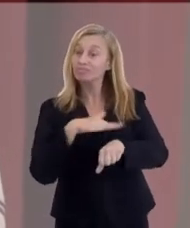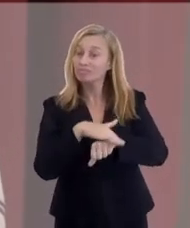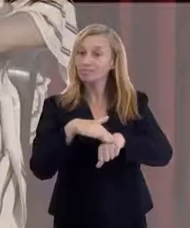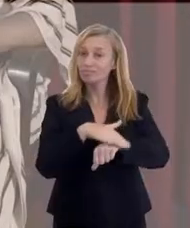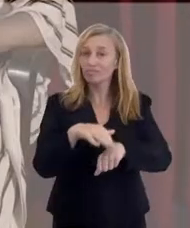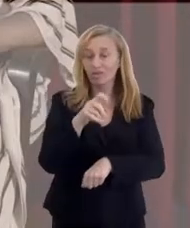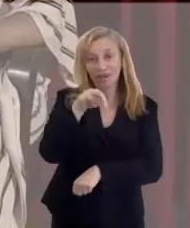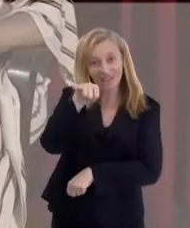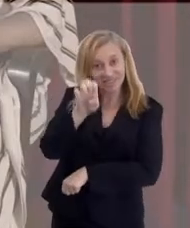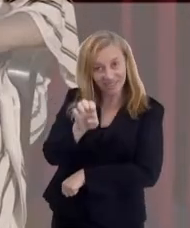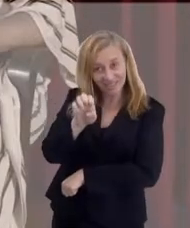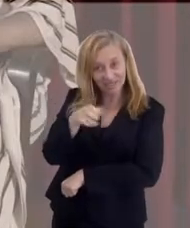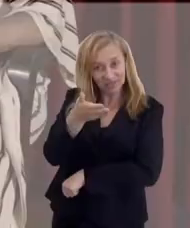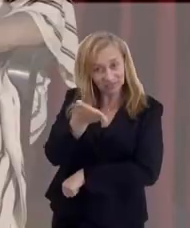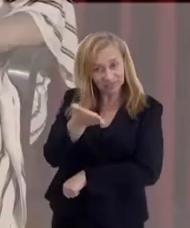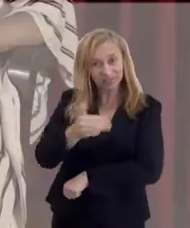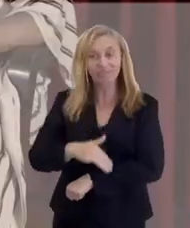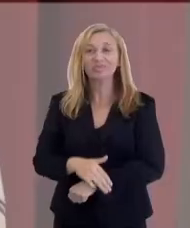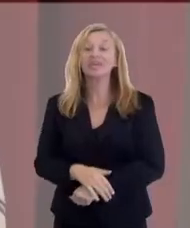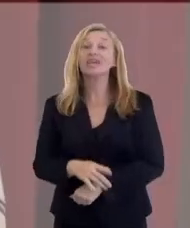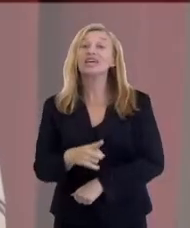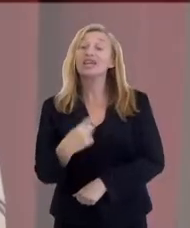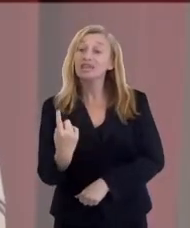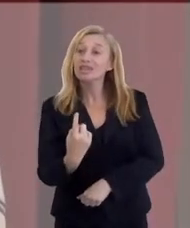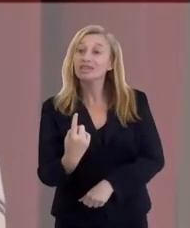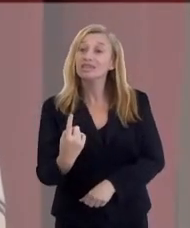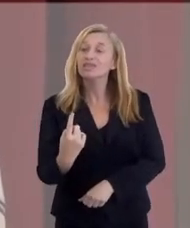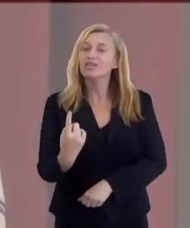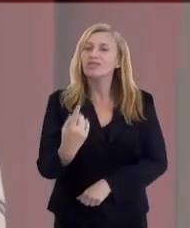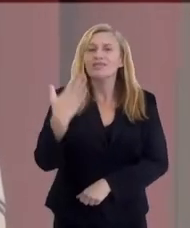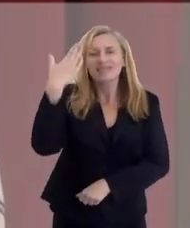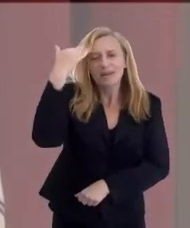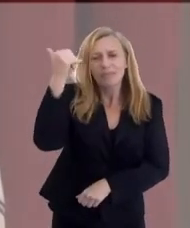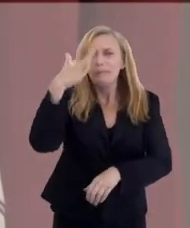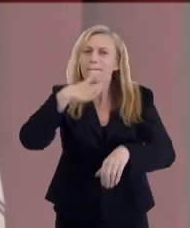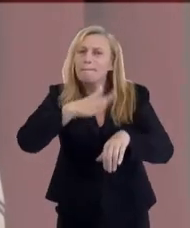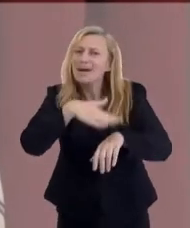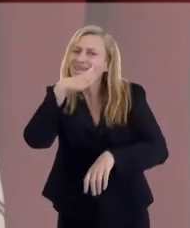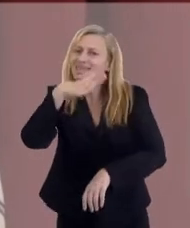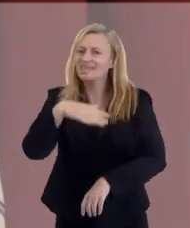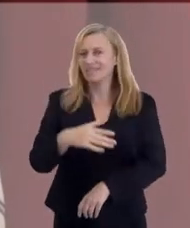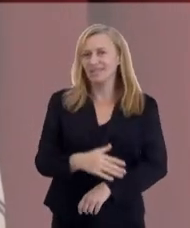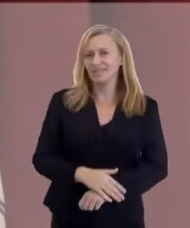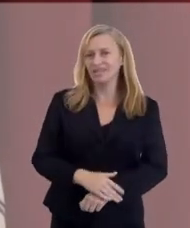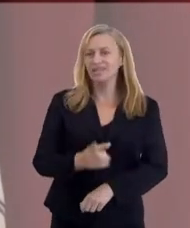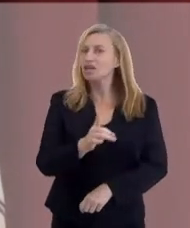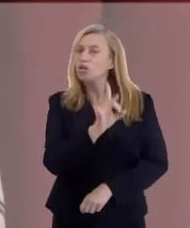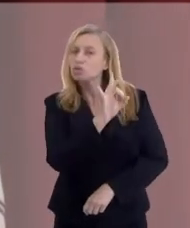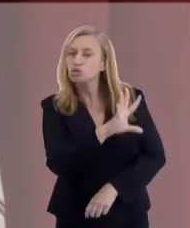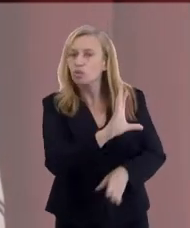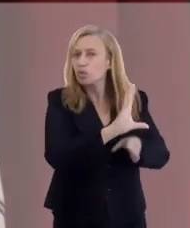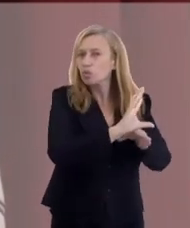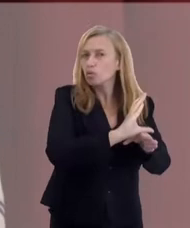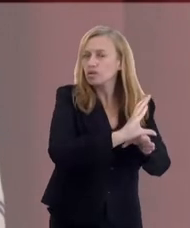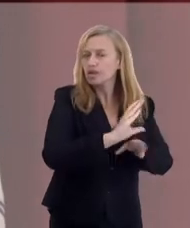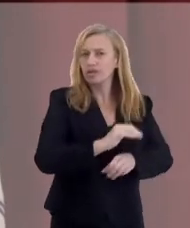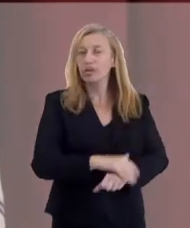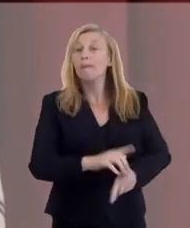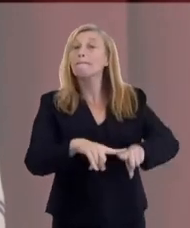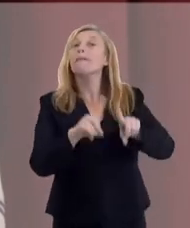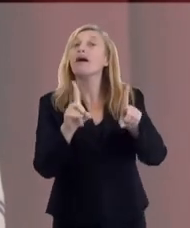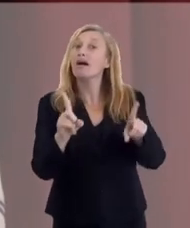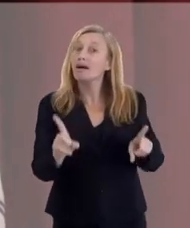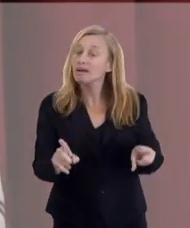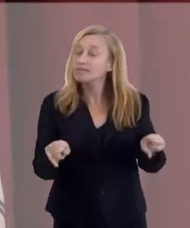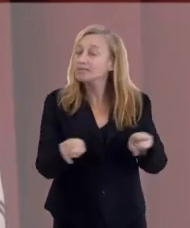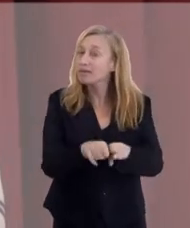conversar com Alexandre e vamos saber um pouco mais, não só sobre o Conselho,